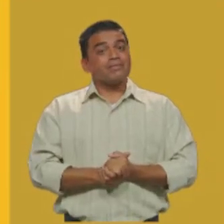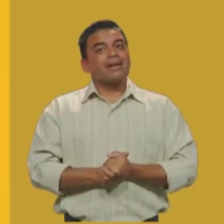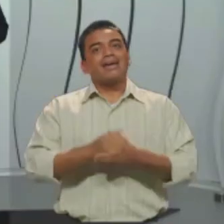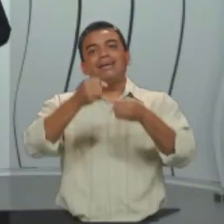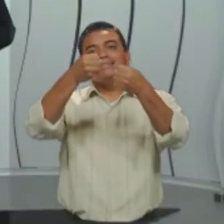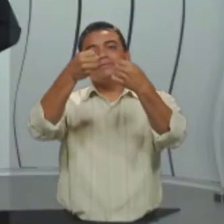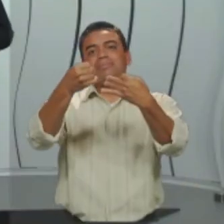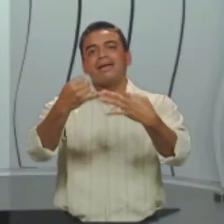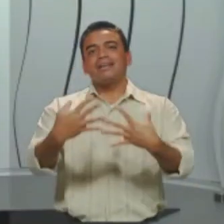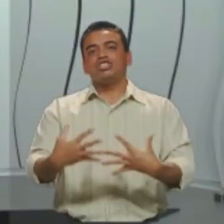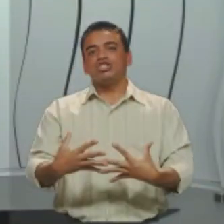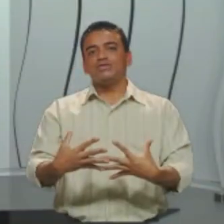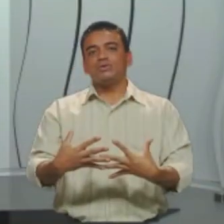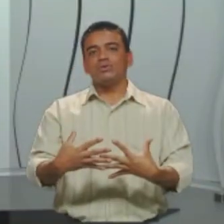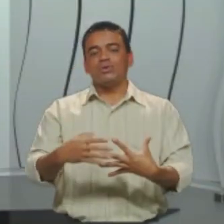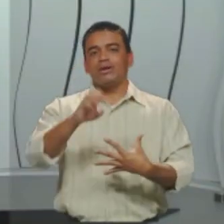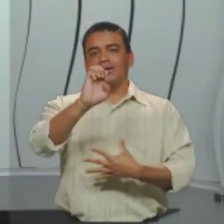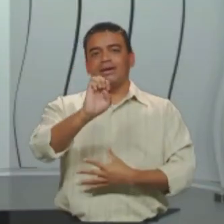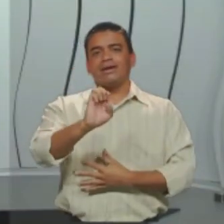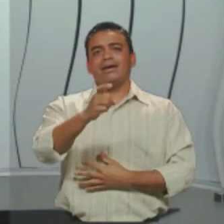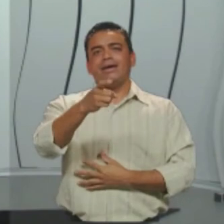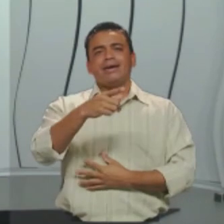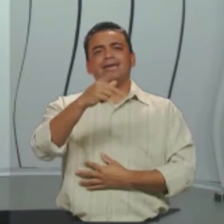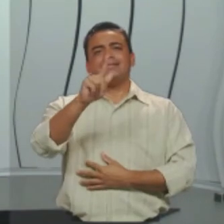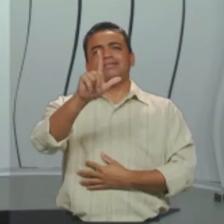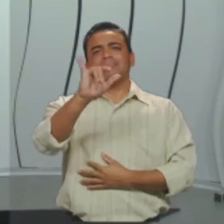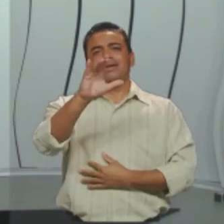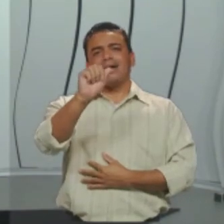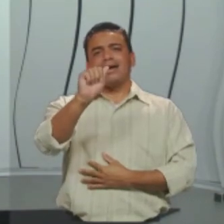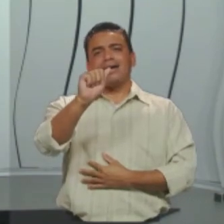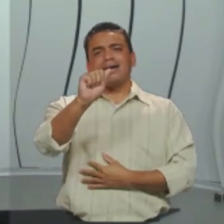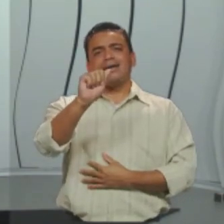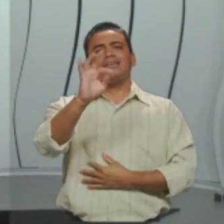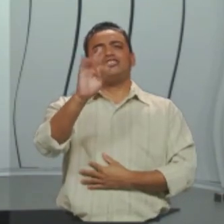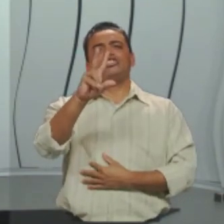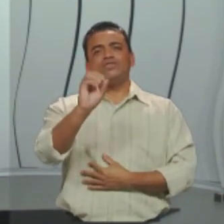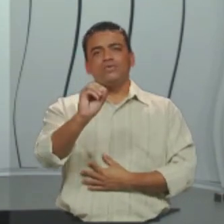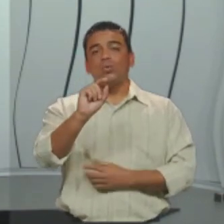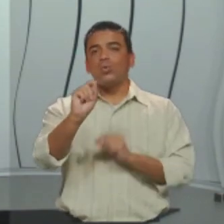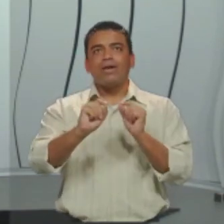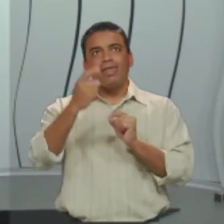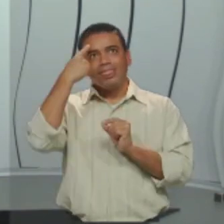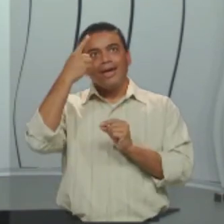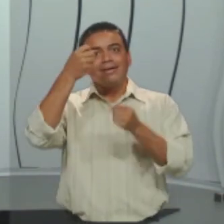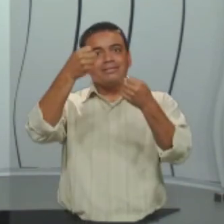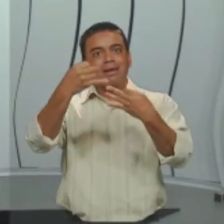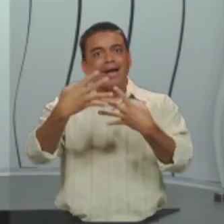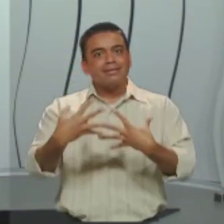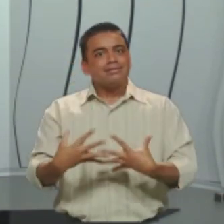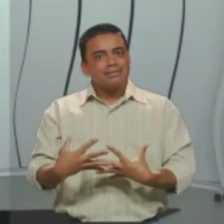Explicativa. O próprio nome também já diz. Da ideia de explicação, de motivo.